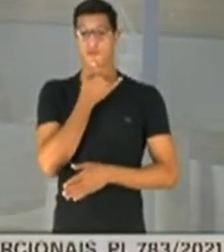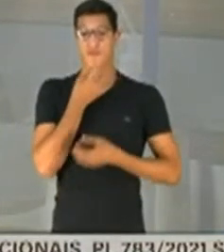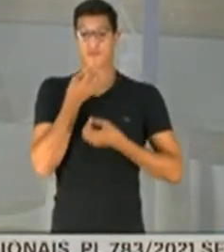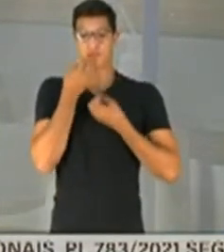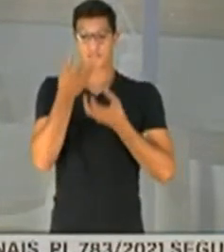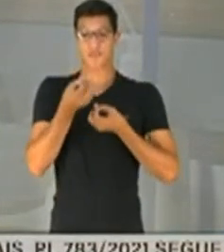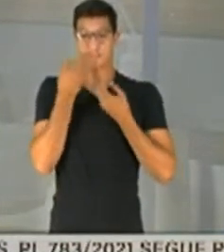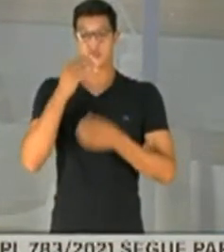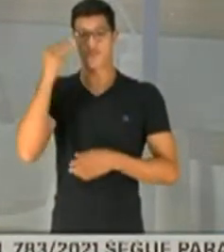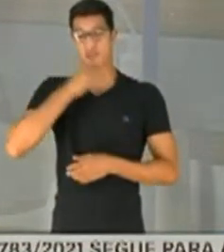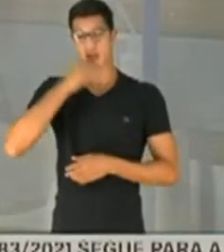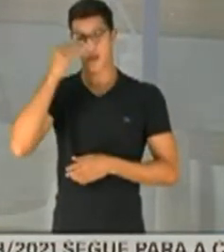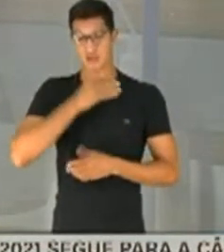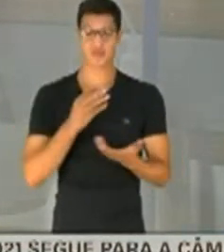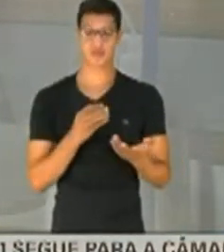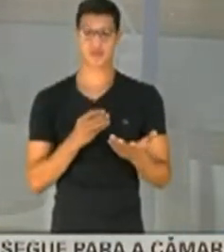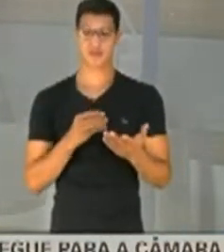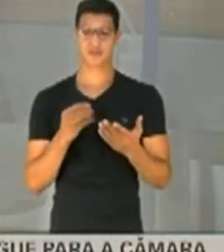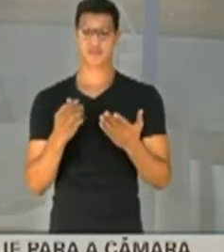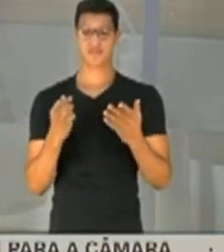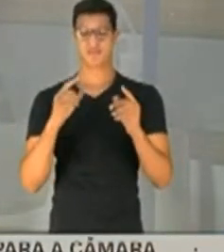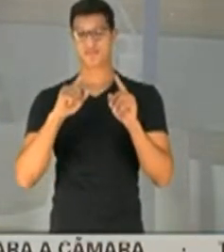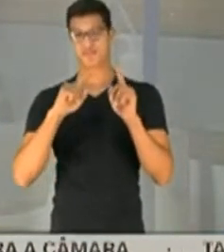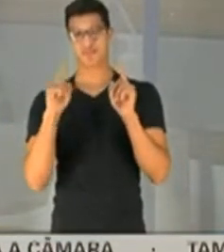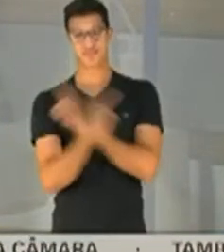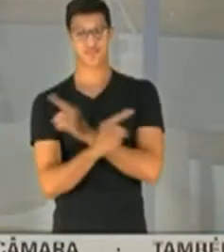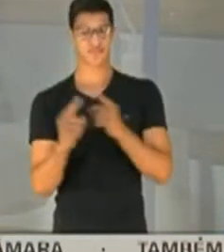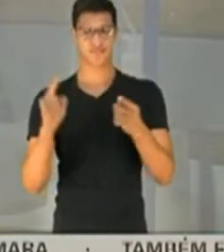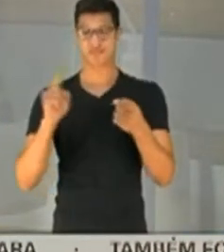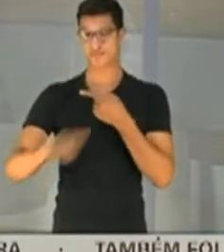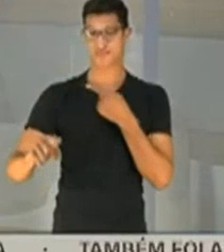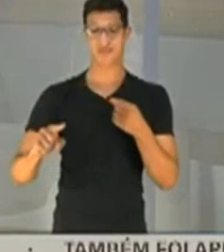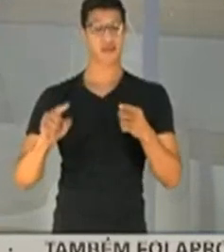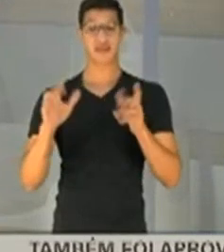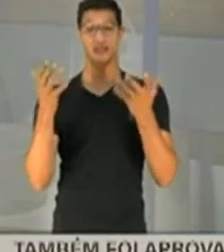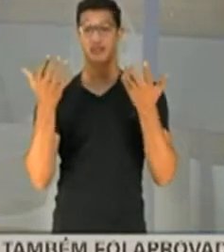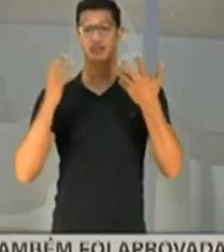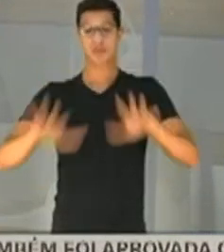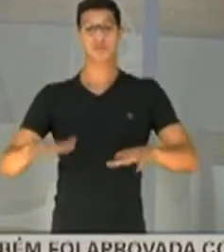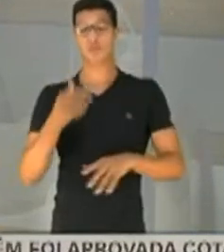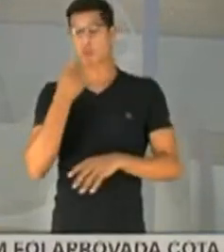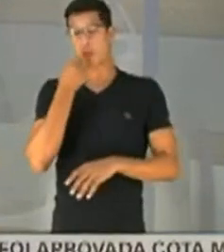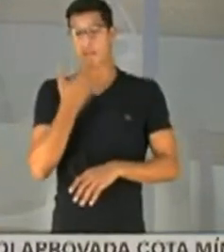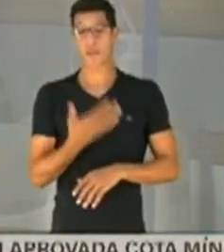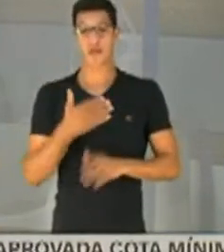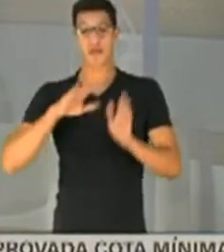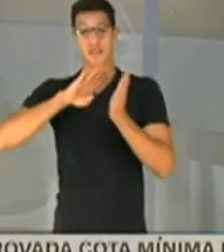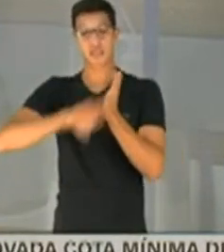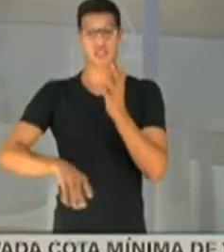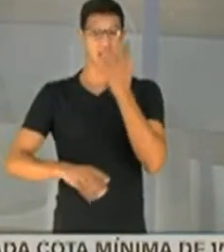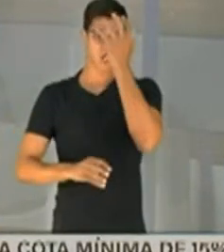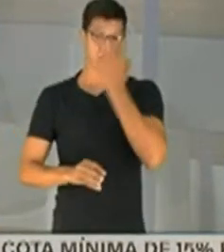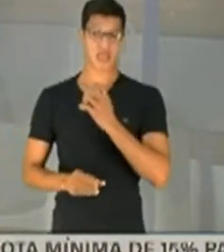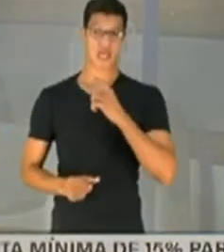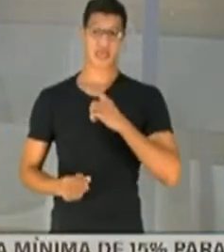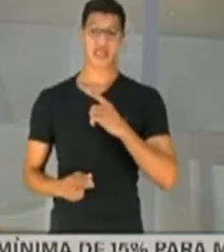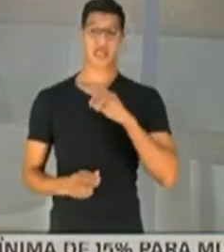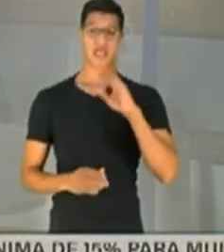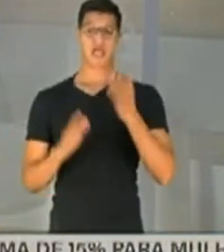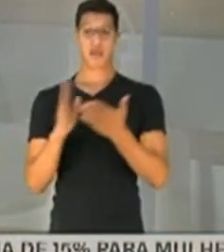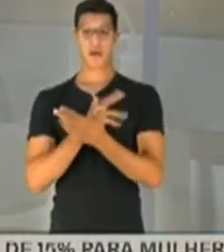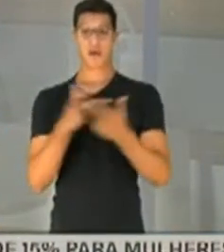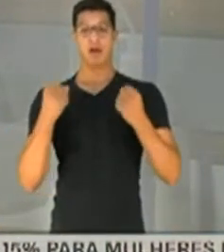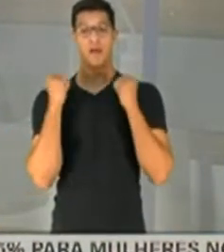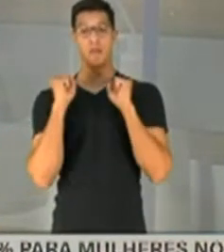depoimento muito frágil, com contradições. Isso não é bom. Isso tira a seriedade de algo que